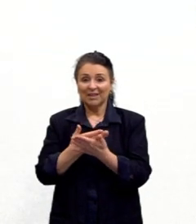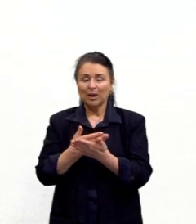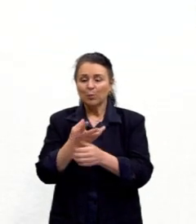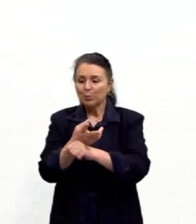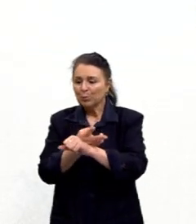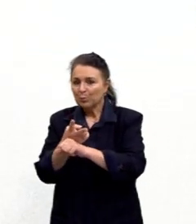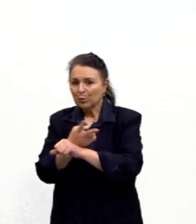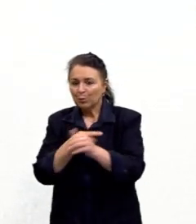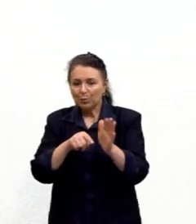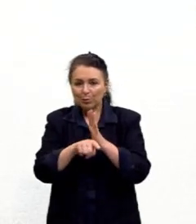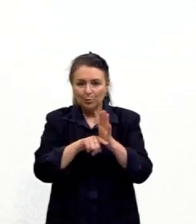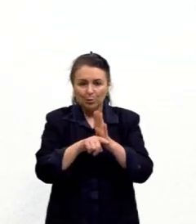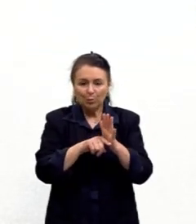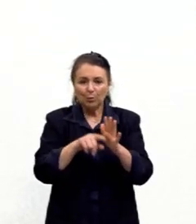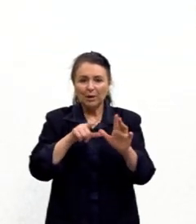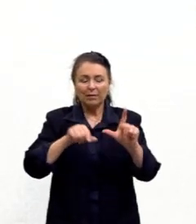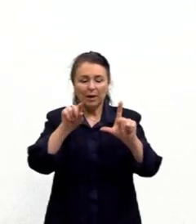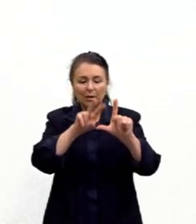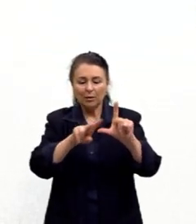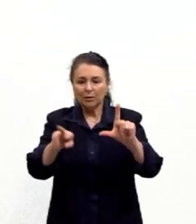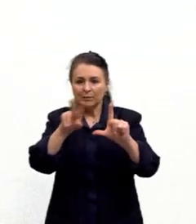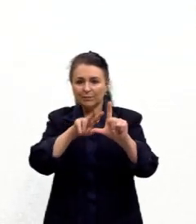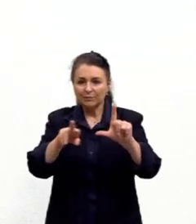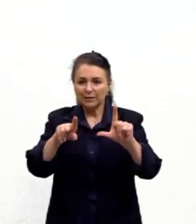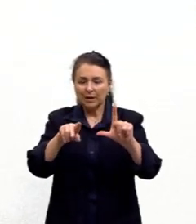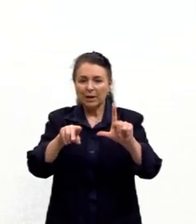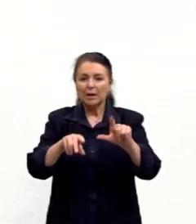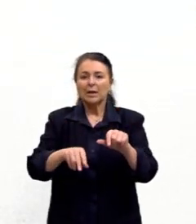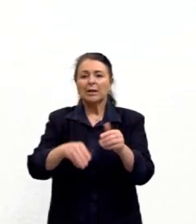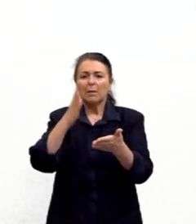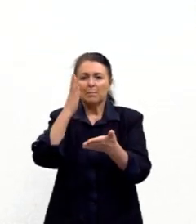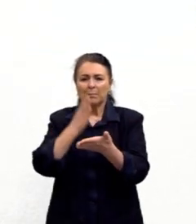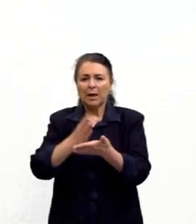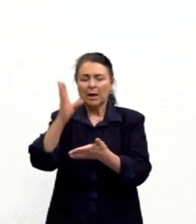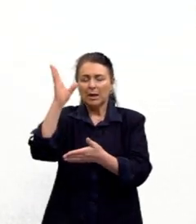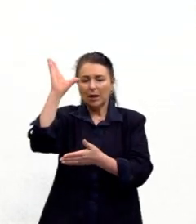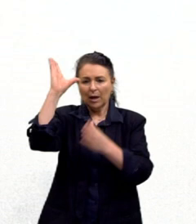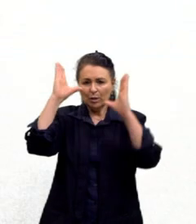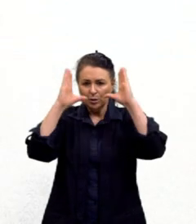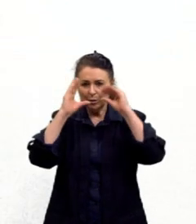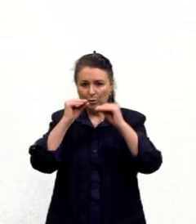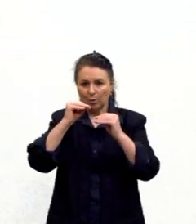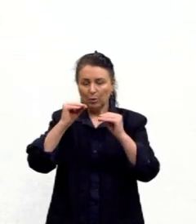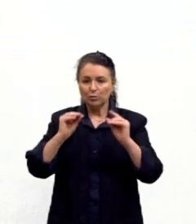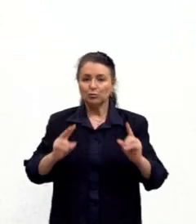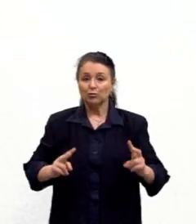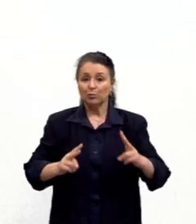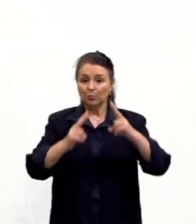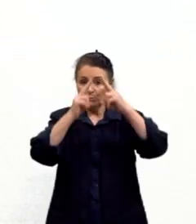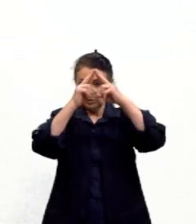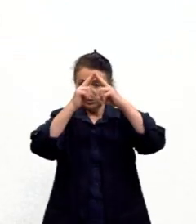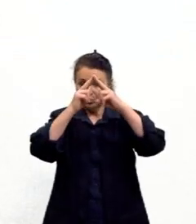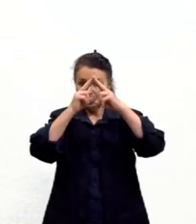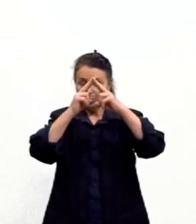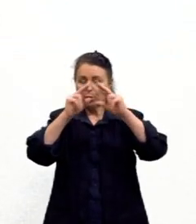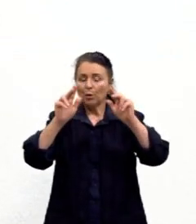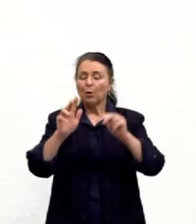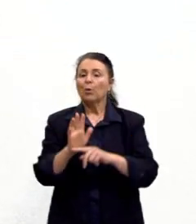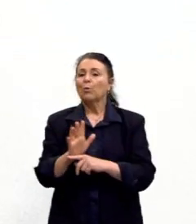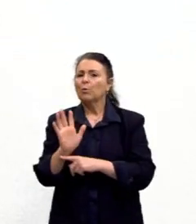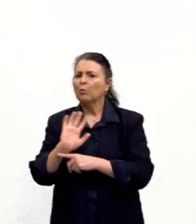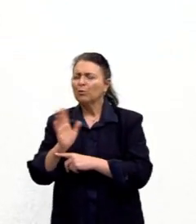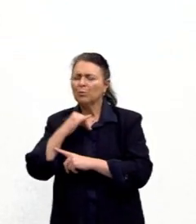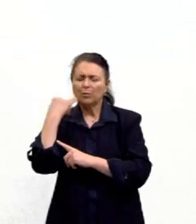busca lá. Na Netflix nós temos o filme Meia Noite em Paris, um filme sensacional, super divertido. Visita vários